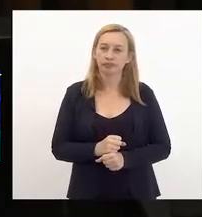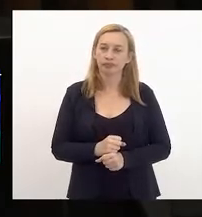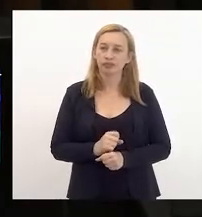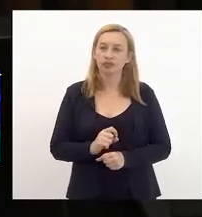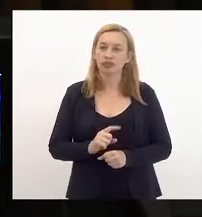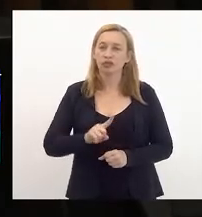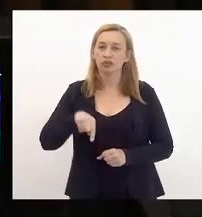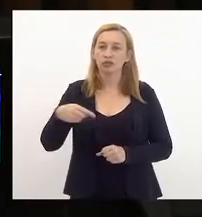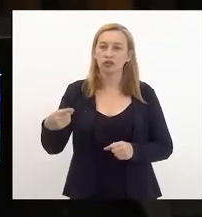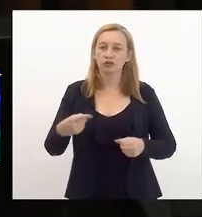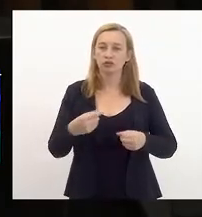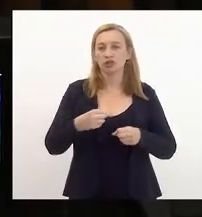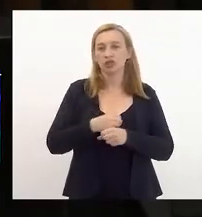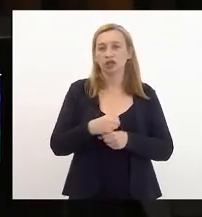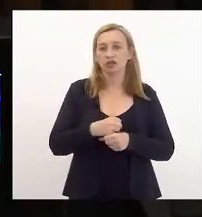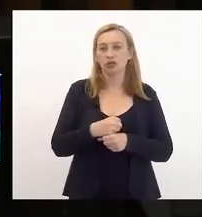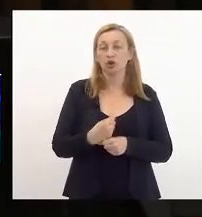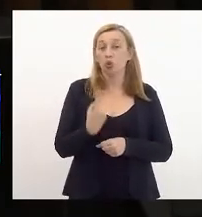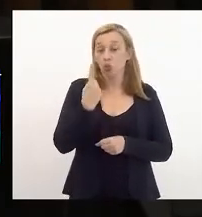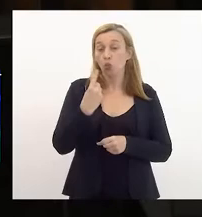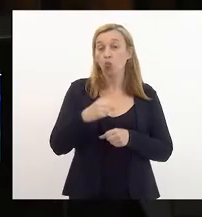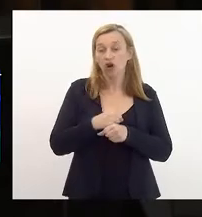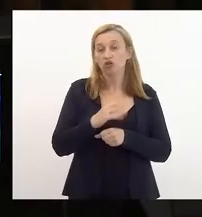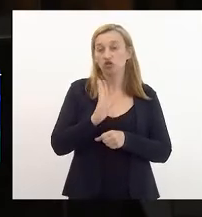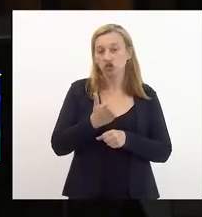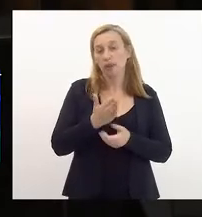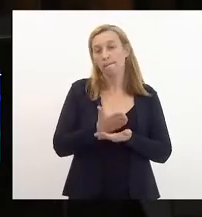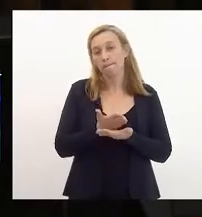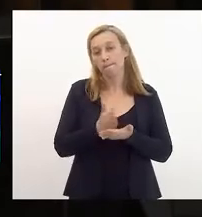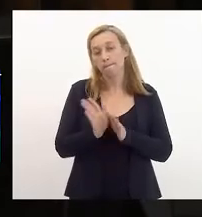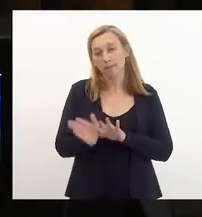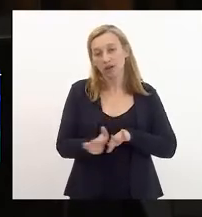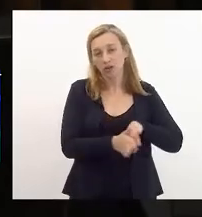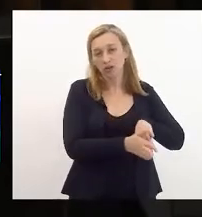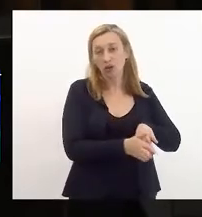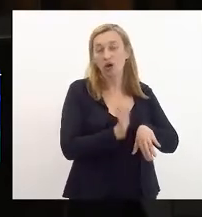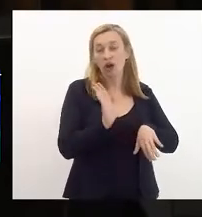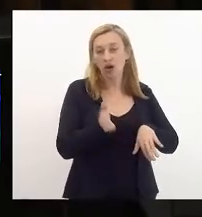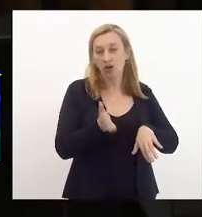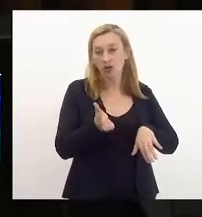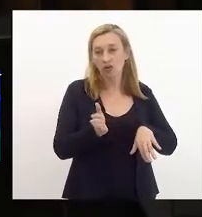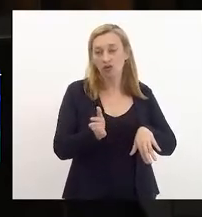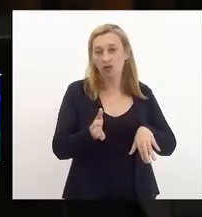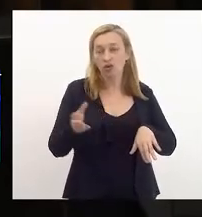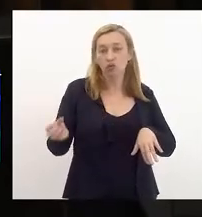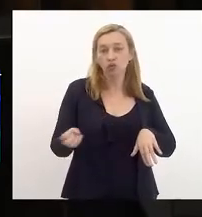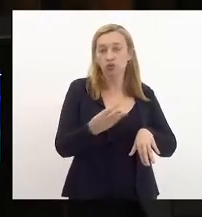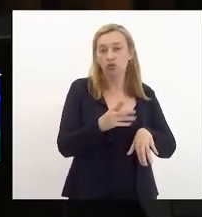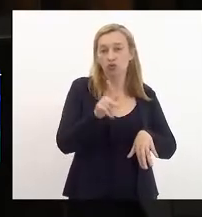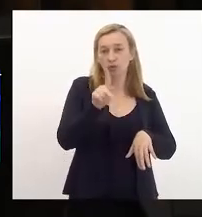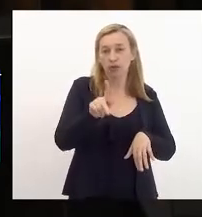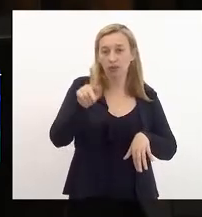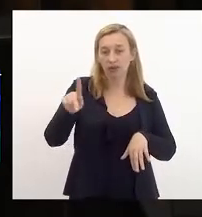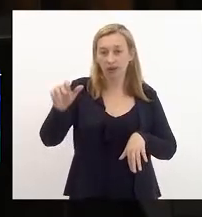um ano já se foi. E nós vamos votar um novo PPA